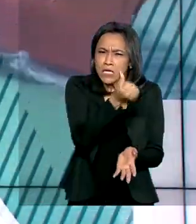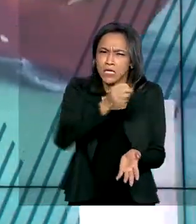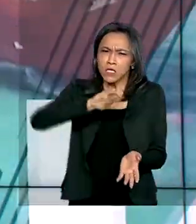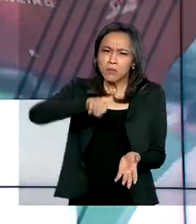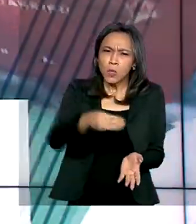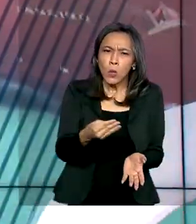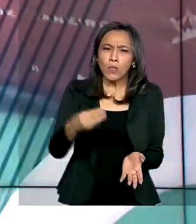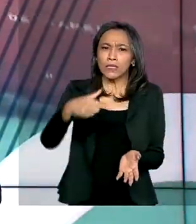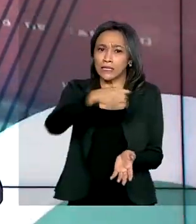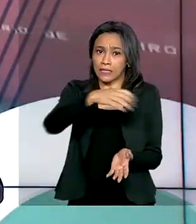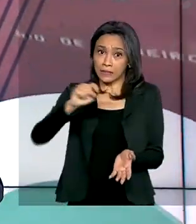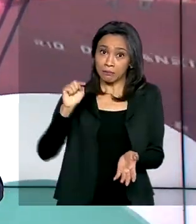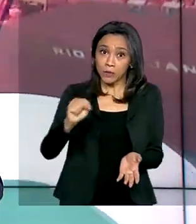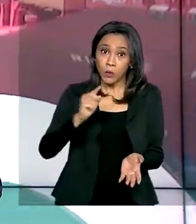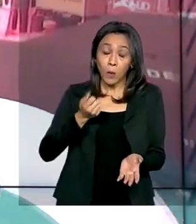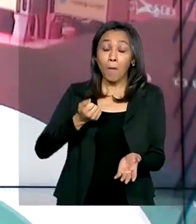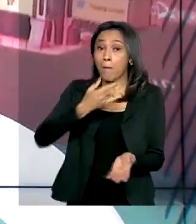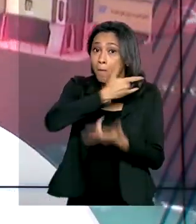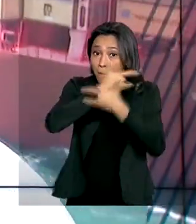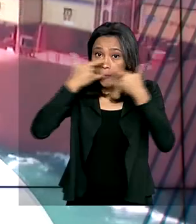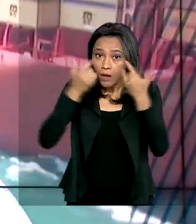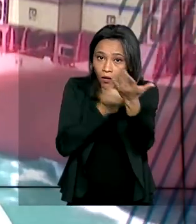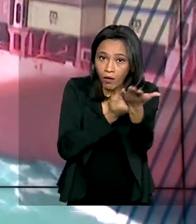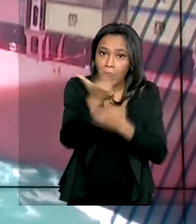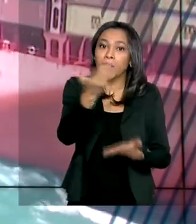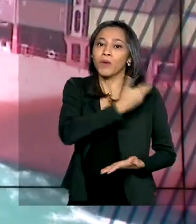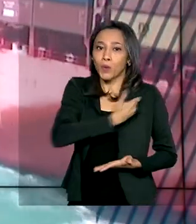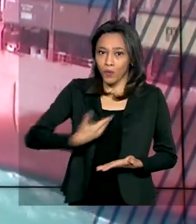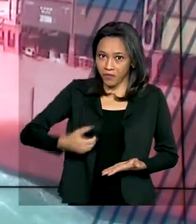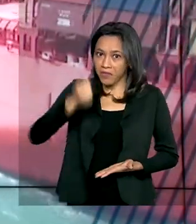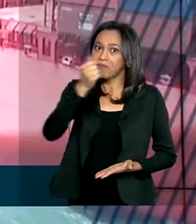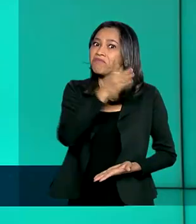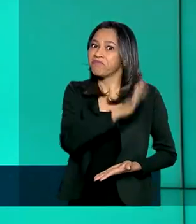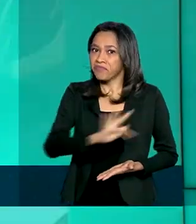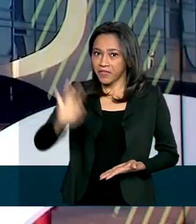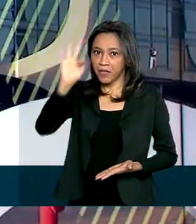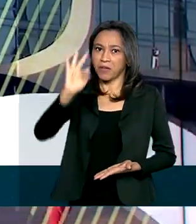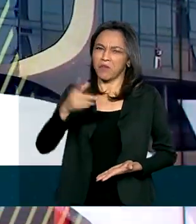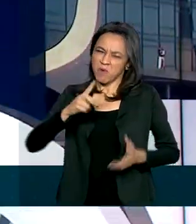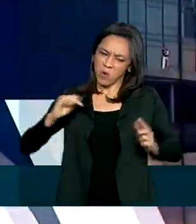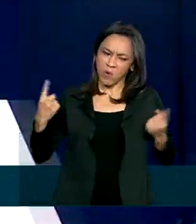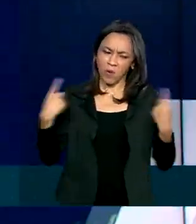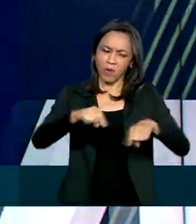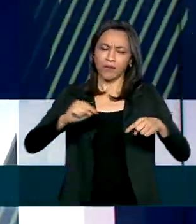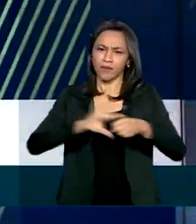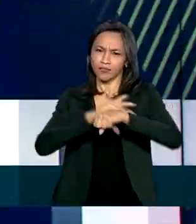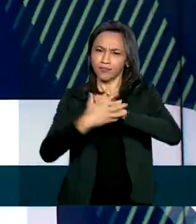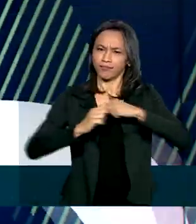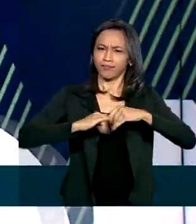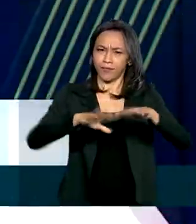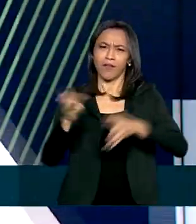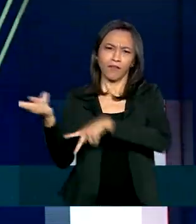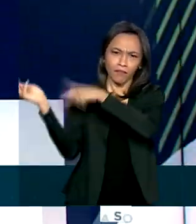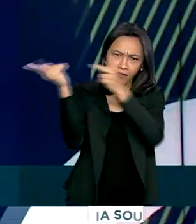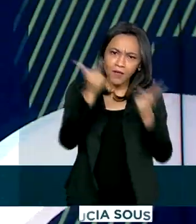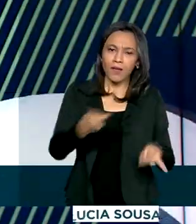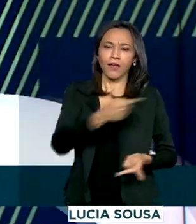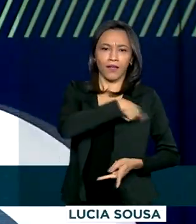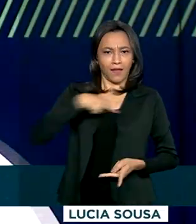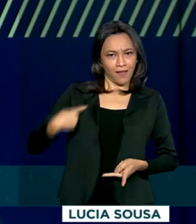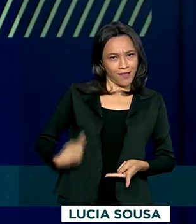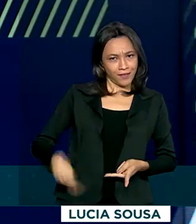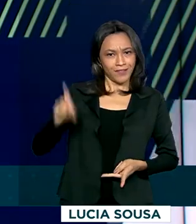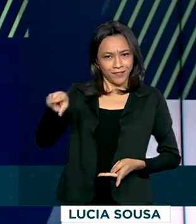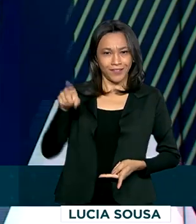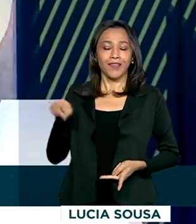mil máscaras compradas pelo governo federal para enfrentar a Covid-19. Elas vieram da China, em voo fretado pelo Ministério